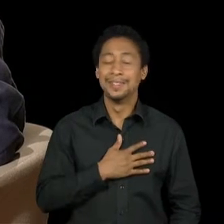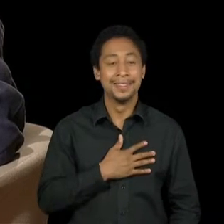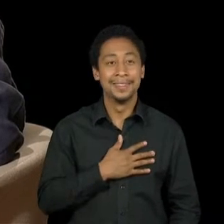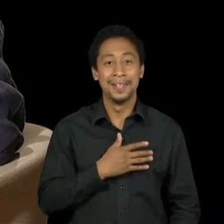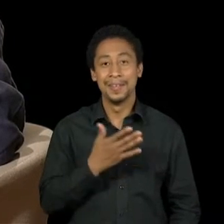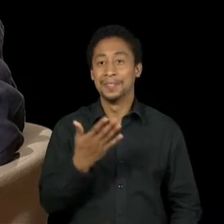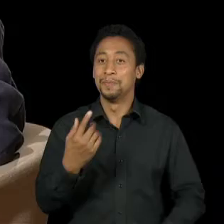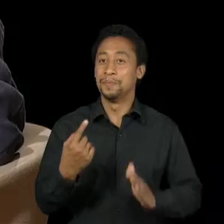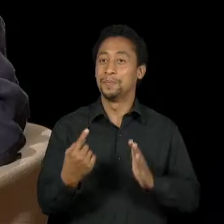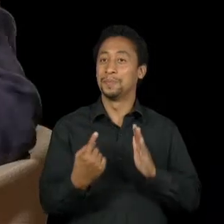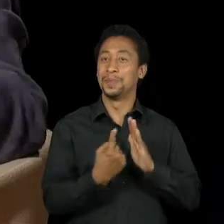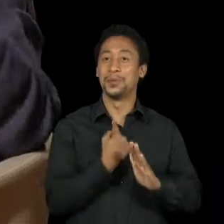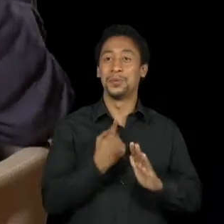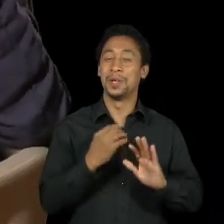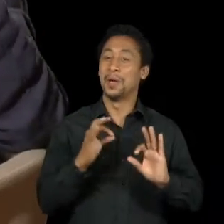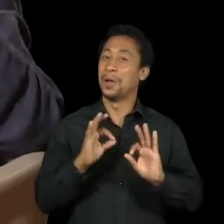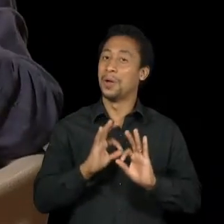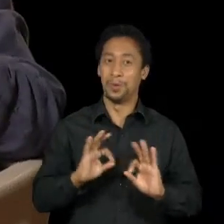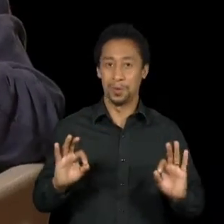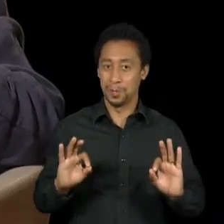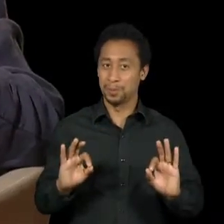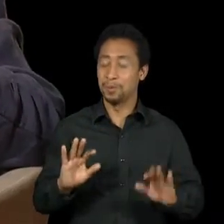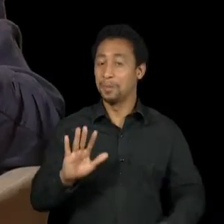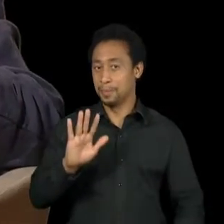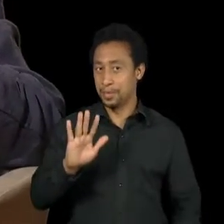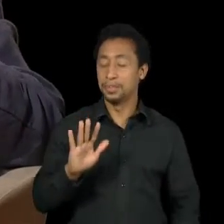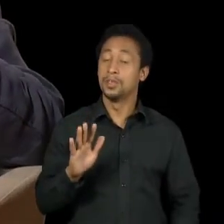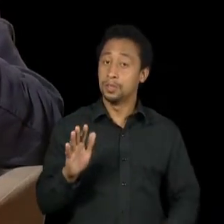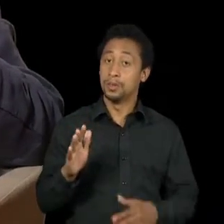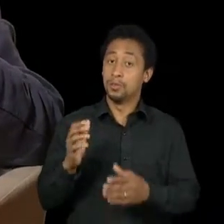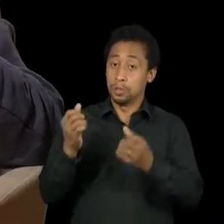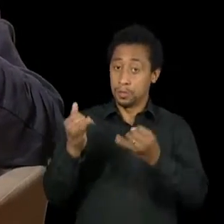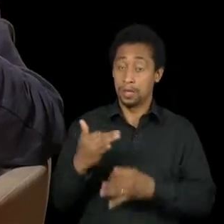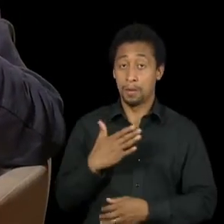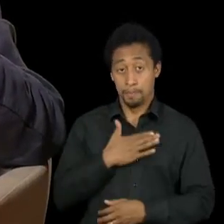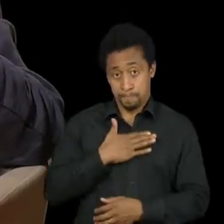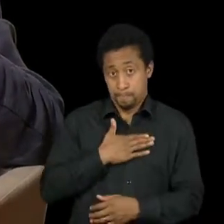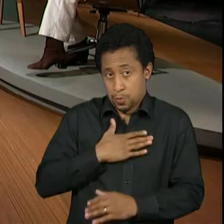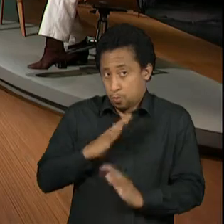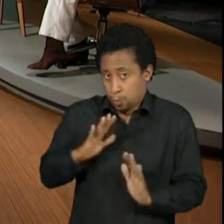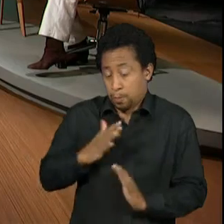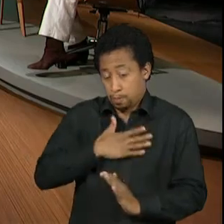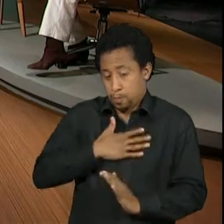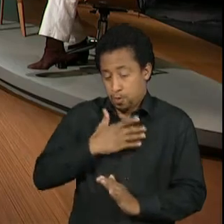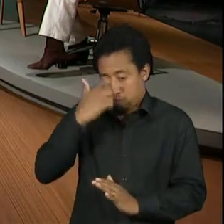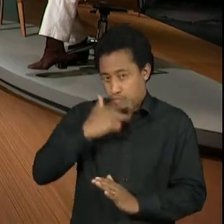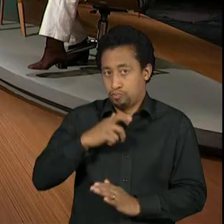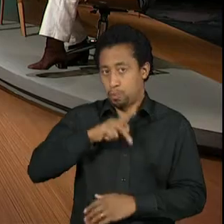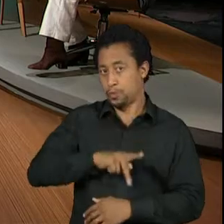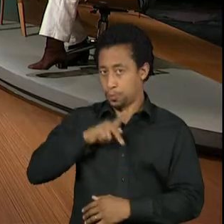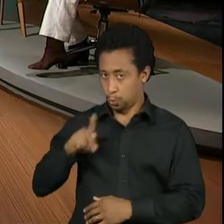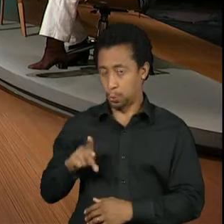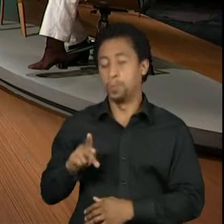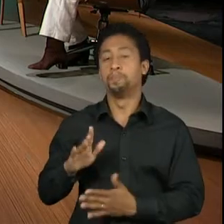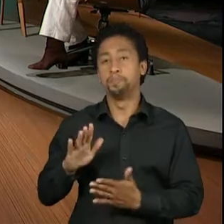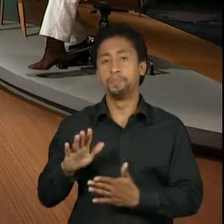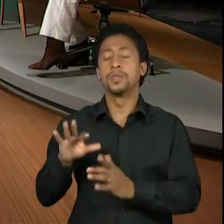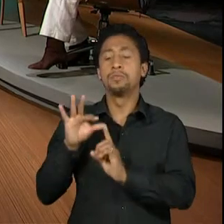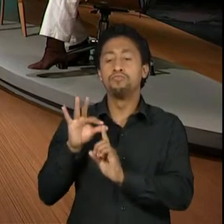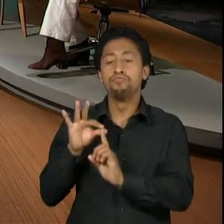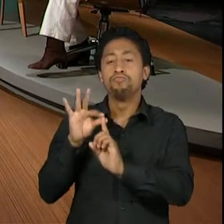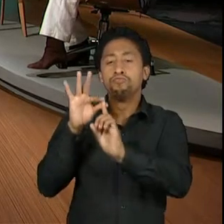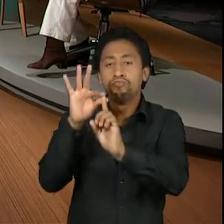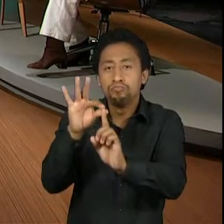A gente, primeiro eu vou falar de nós, professores, o mais importante é a gente indicar e